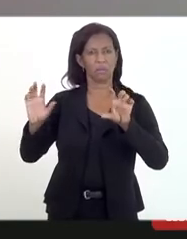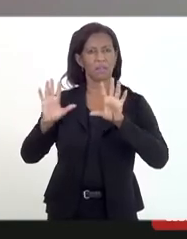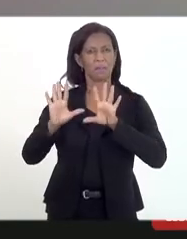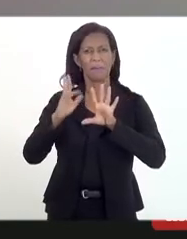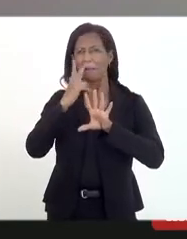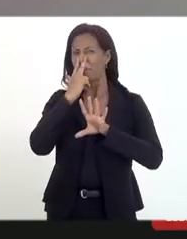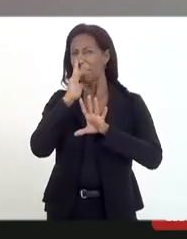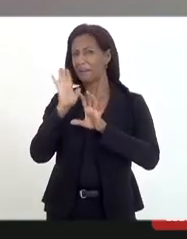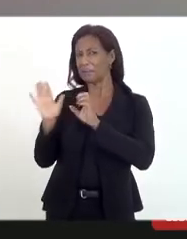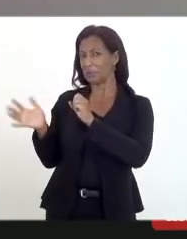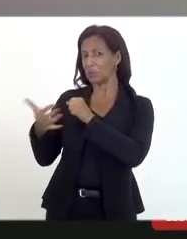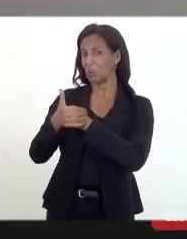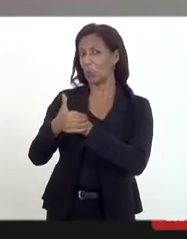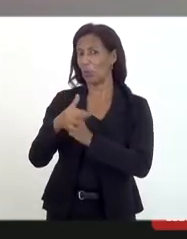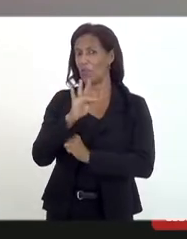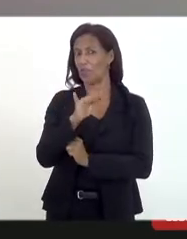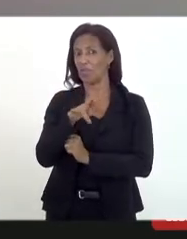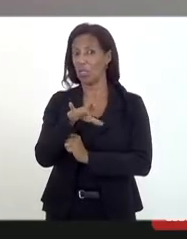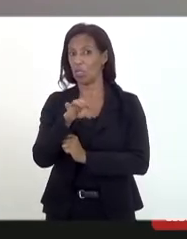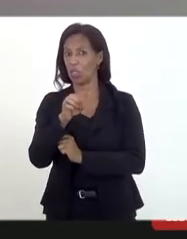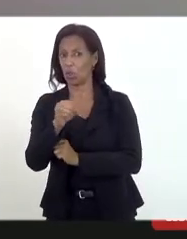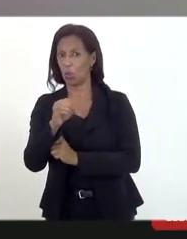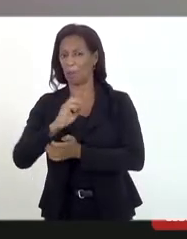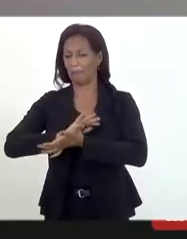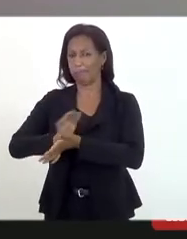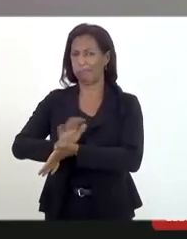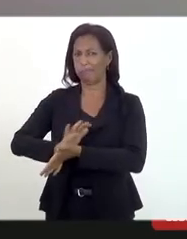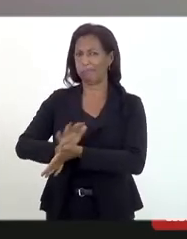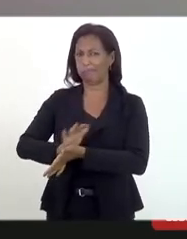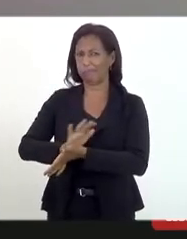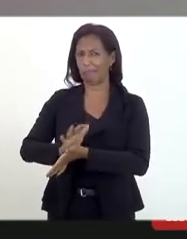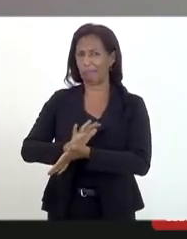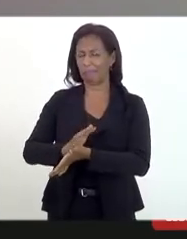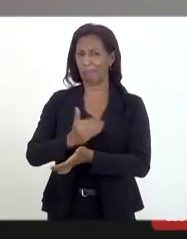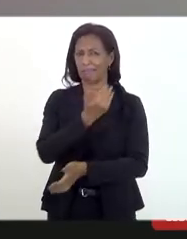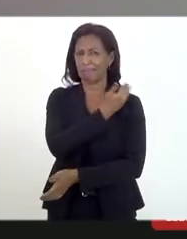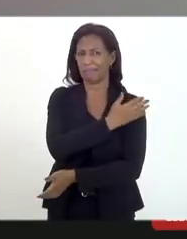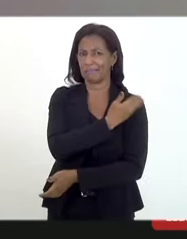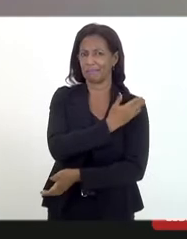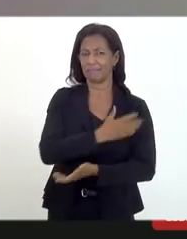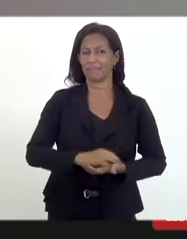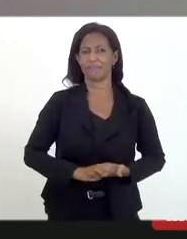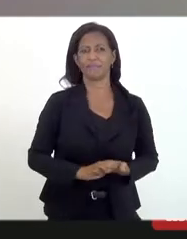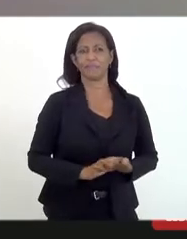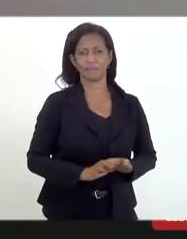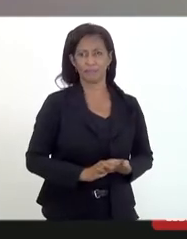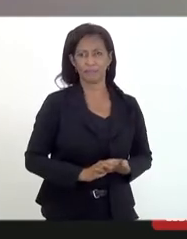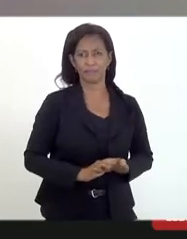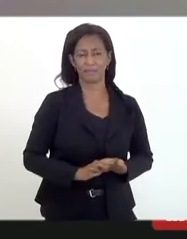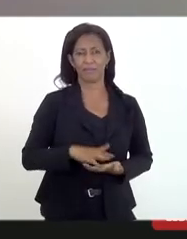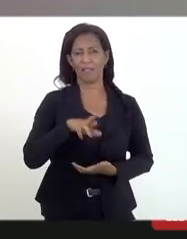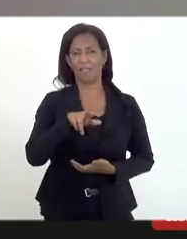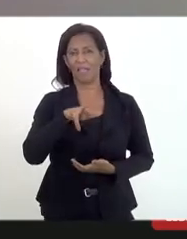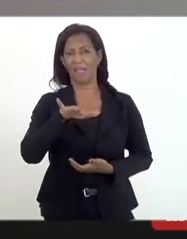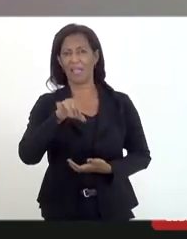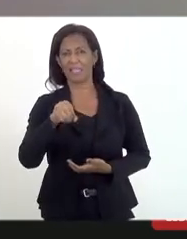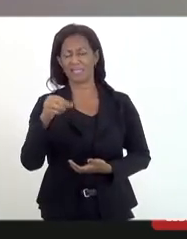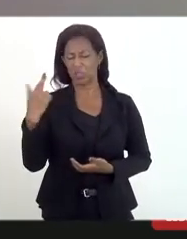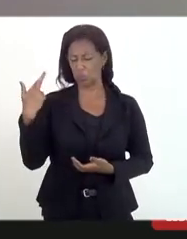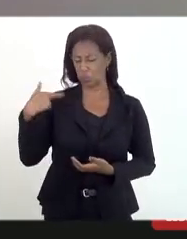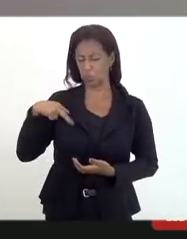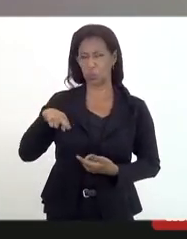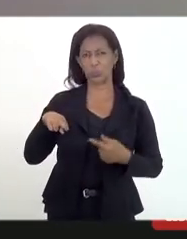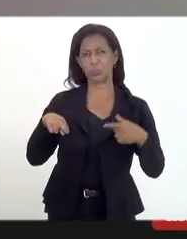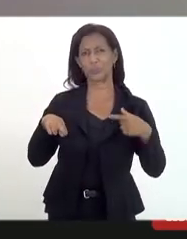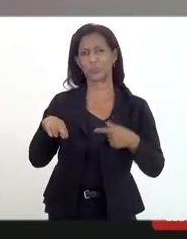ela esconde fenômenos de preconceito, discriminação, racismo religioso